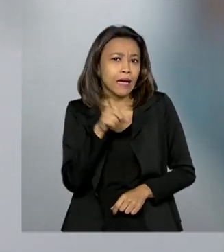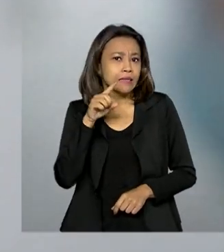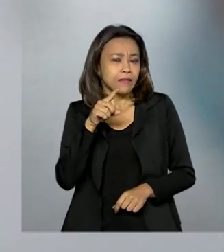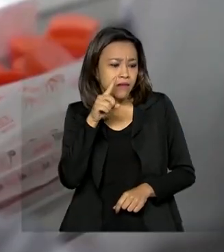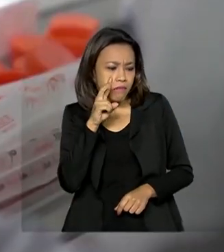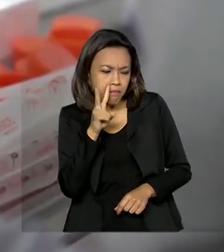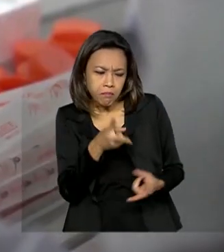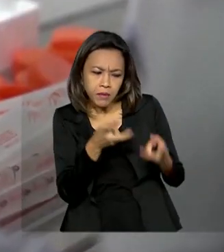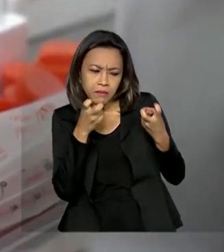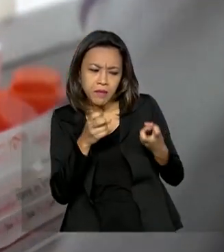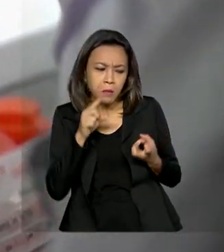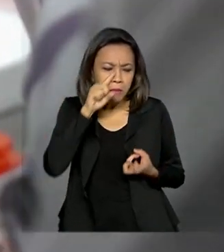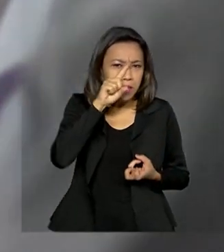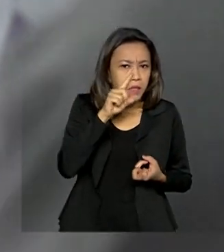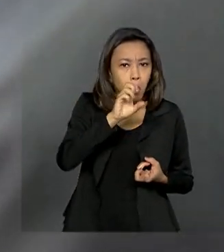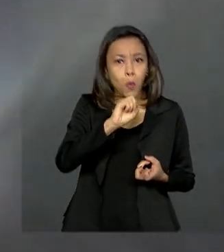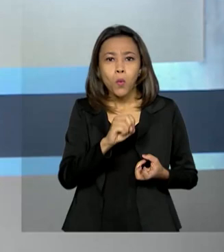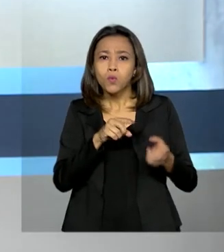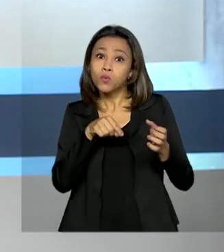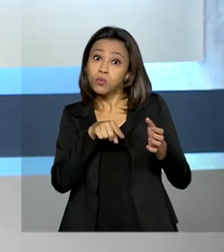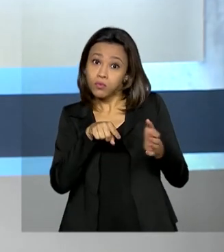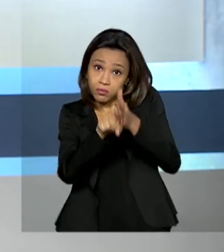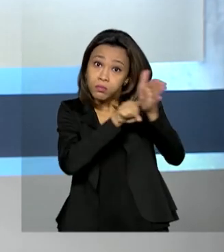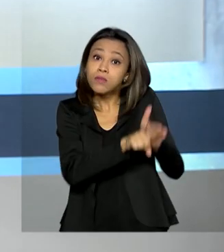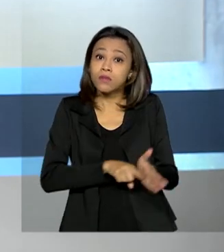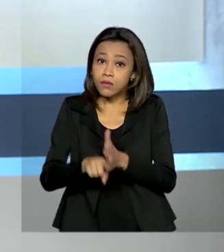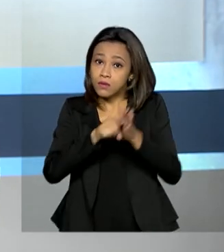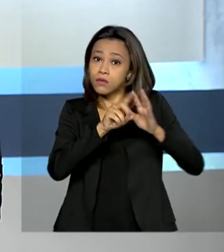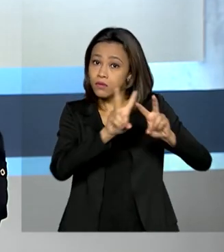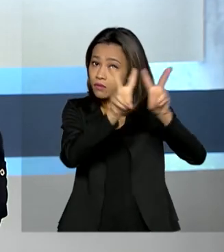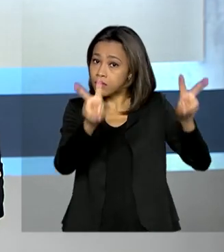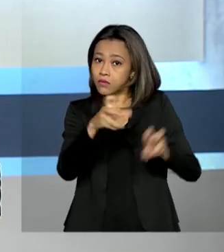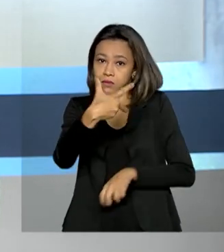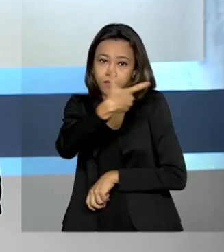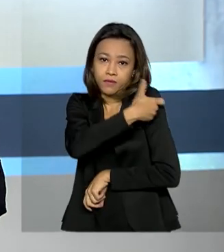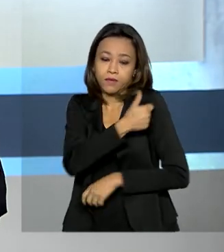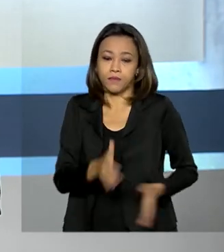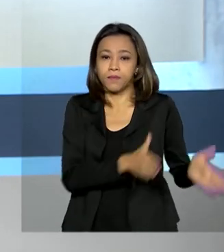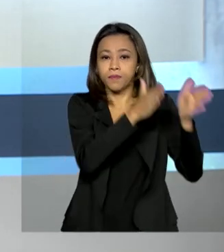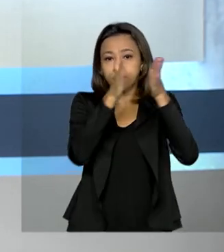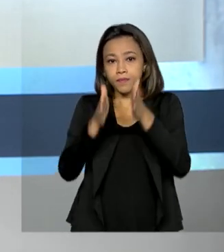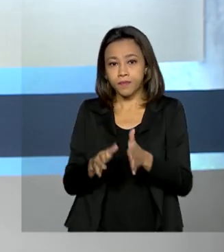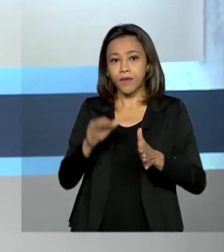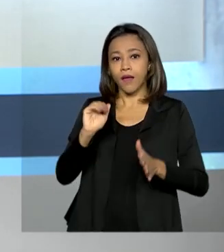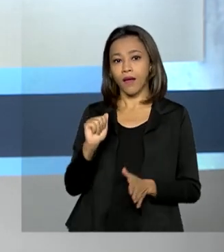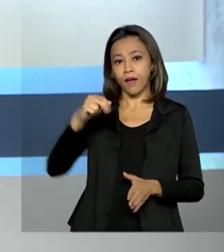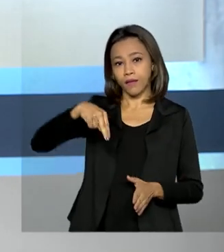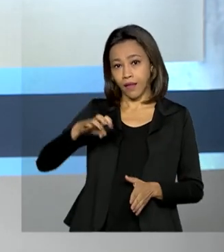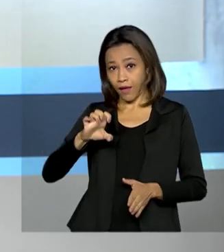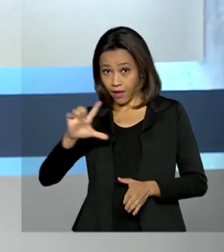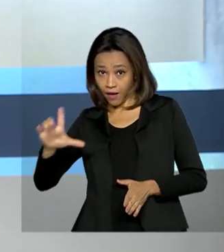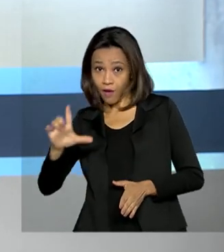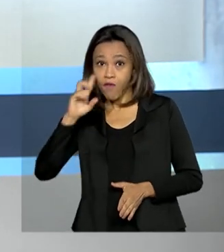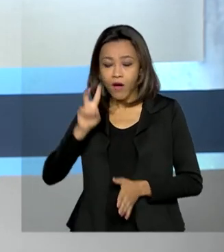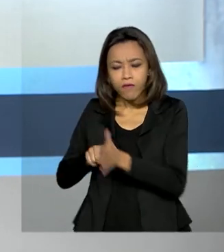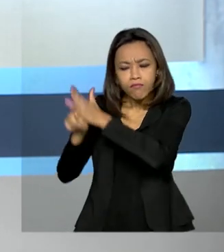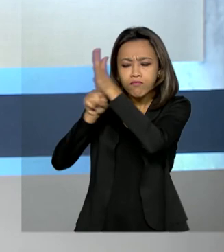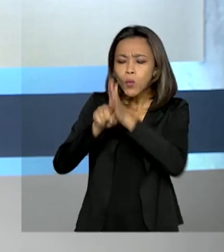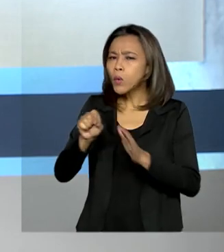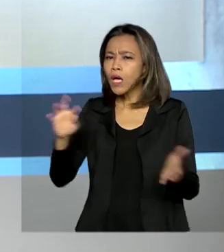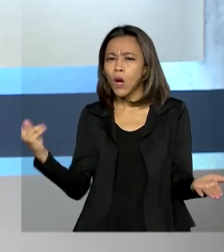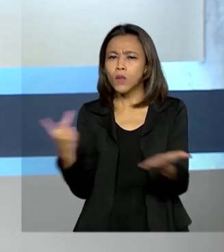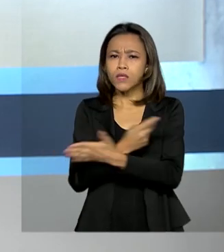e benefícios dos estudos da vacina. A Agência Nacional de Energia Elétrica vai apurar causas do apagão no Amapá